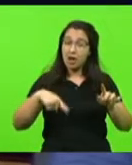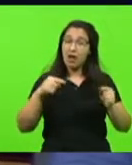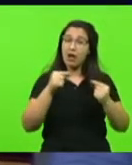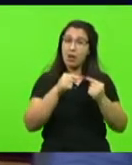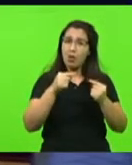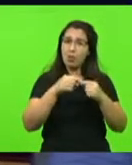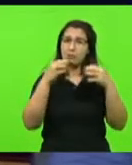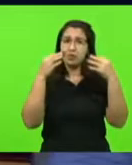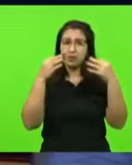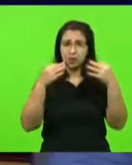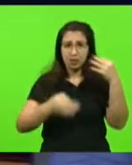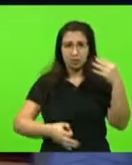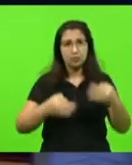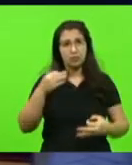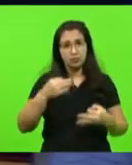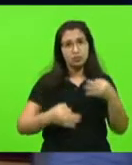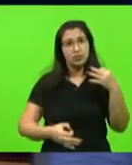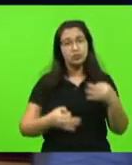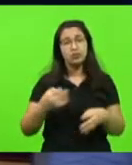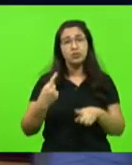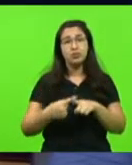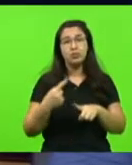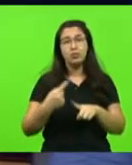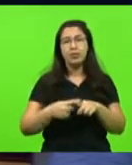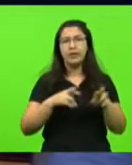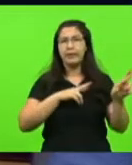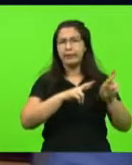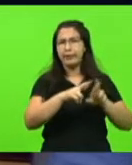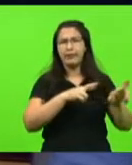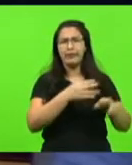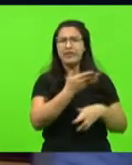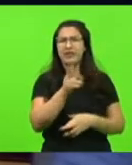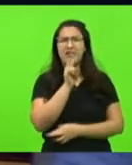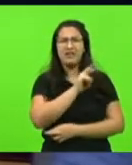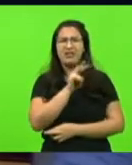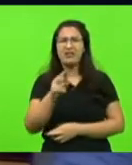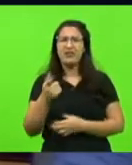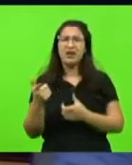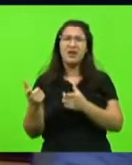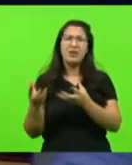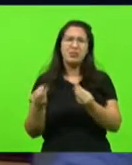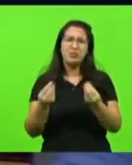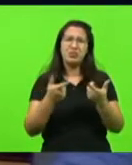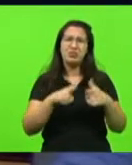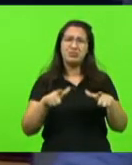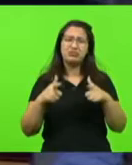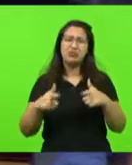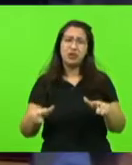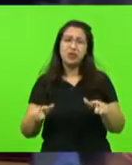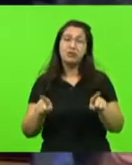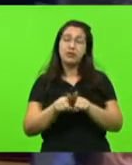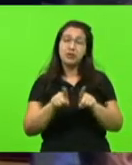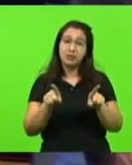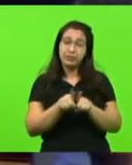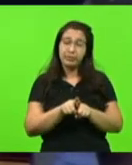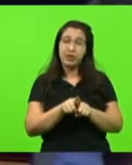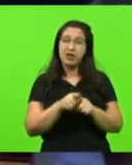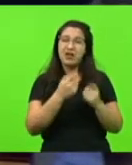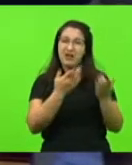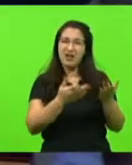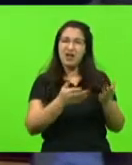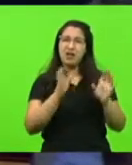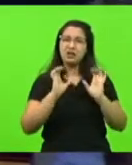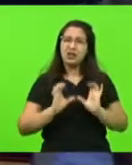justamente pela situação das rodovias e para fazer jus ao imposto que é pago pelo cidadão, no pagar o imposto do